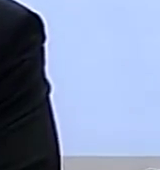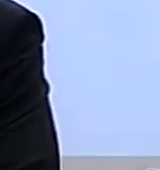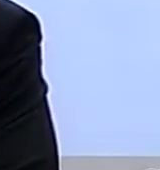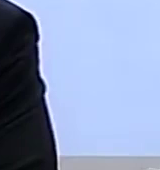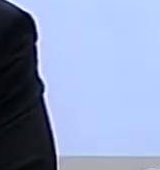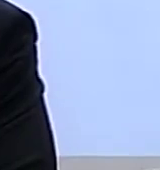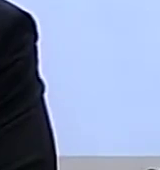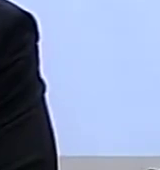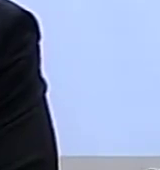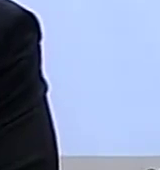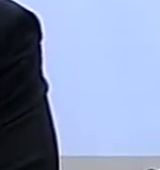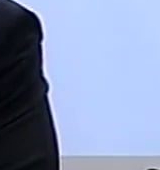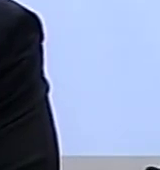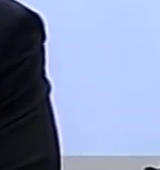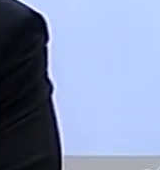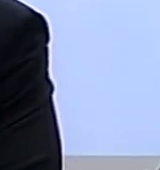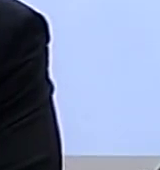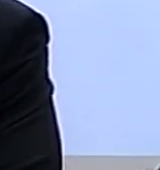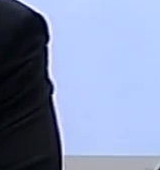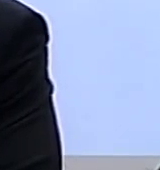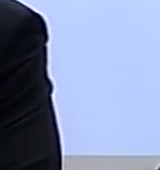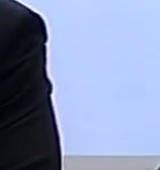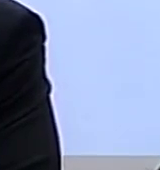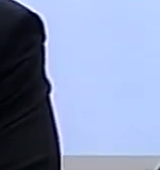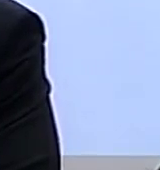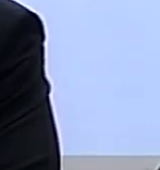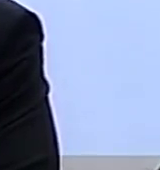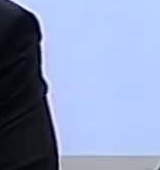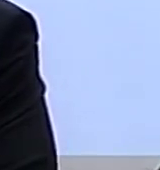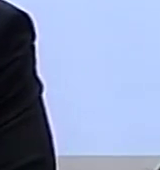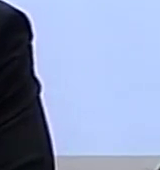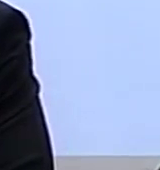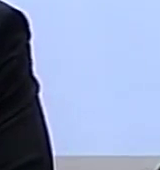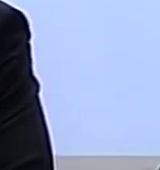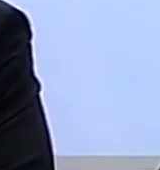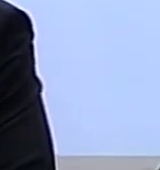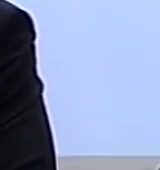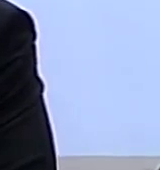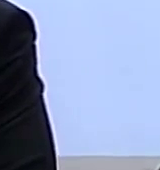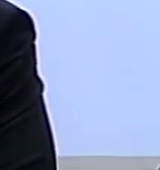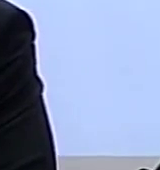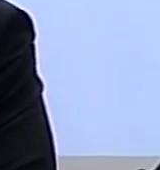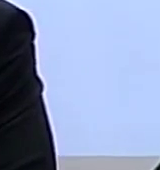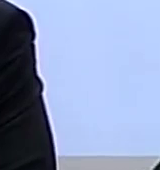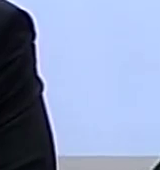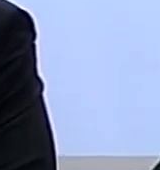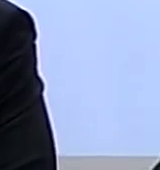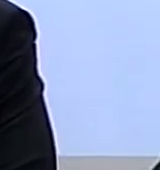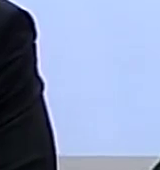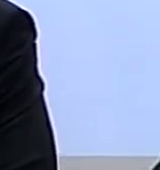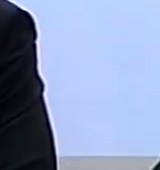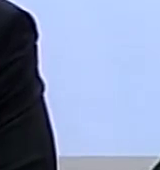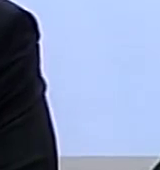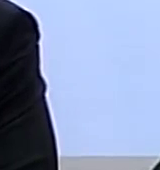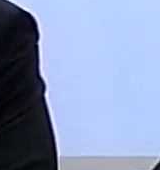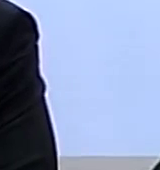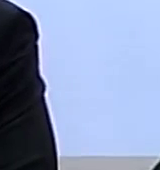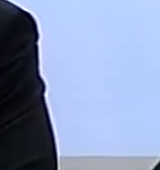comunicações interceptadas, e cidadãos brasileiros também. Também, nos informara que,